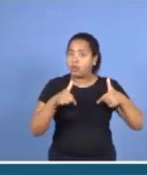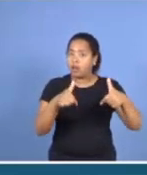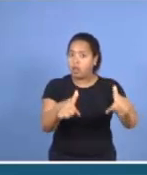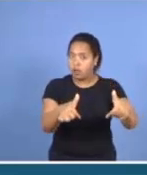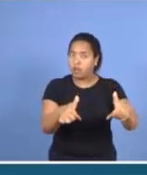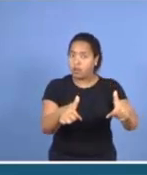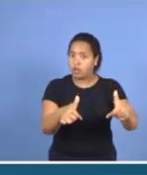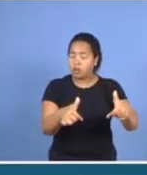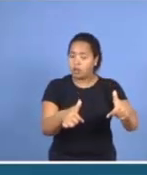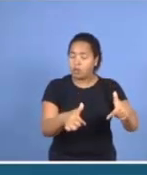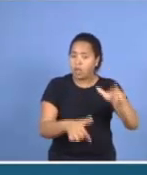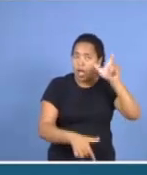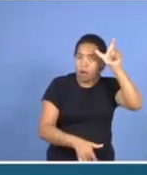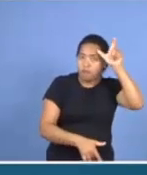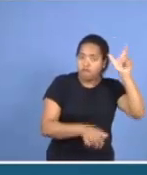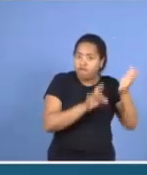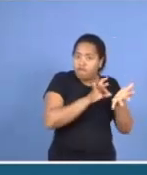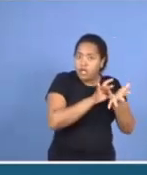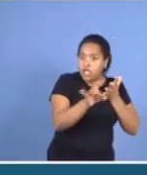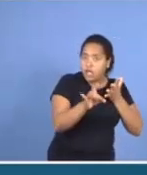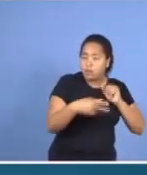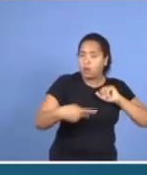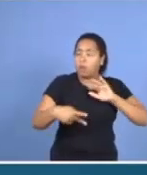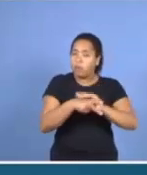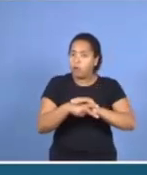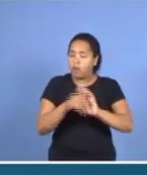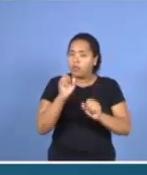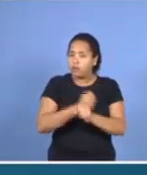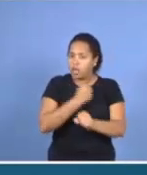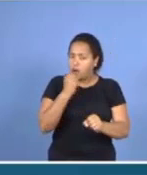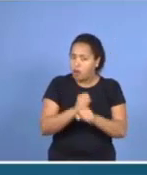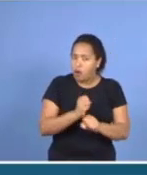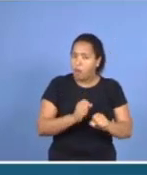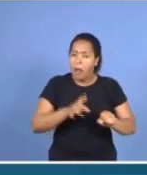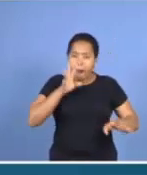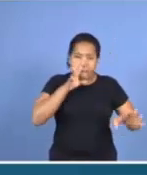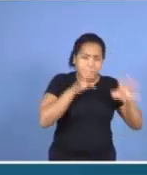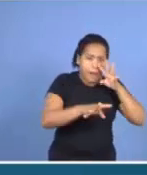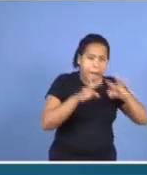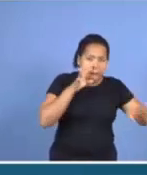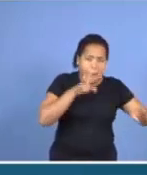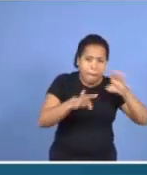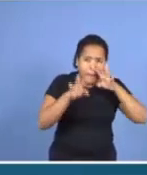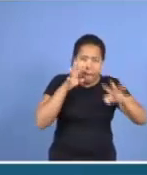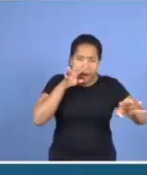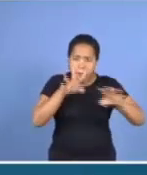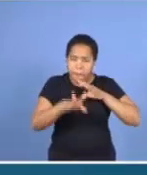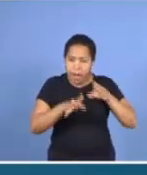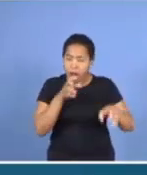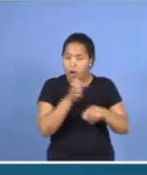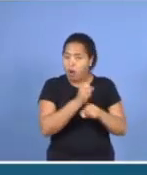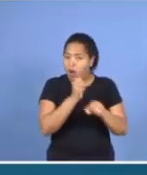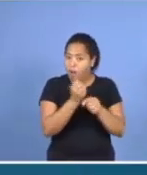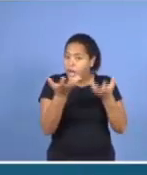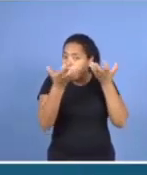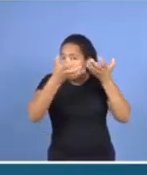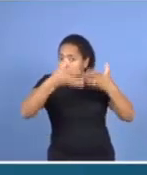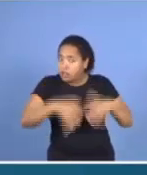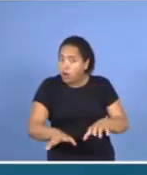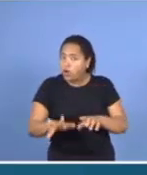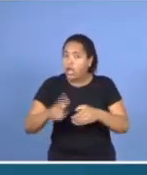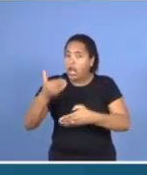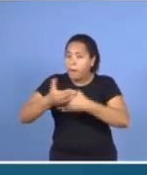que eram inimigos da obra, àqueles que criticavam a obra, àqueles que não queriam, a reconstrução do muro,